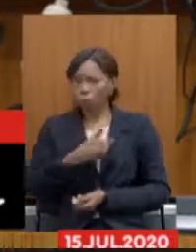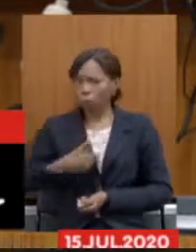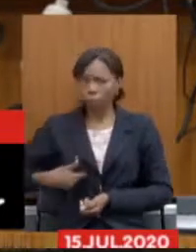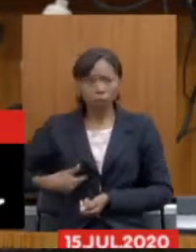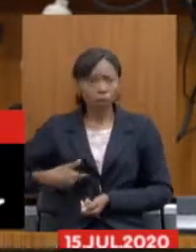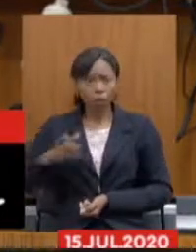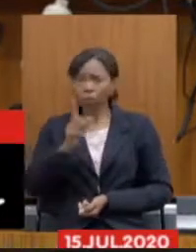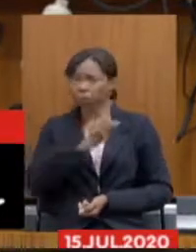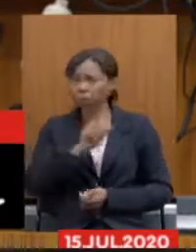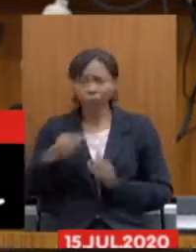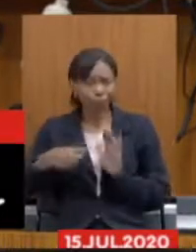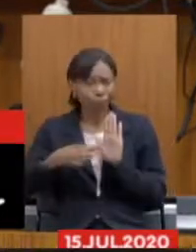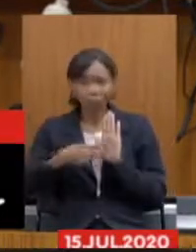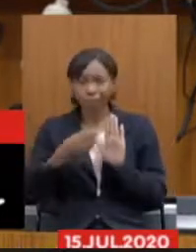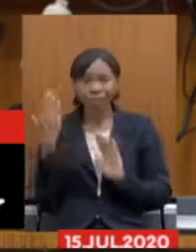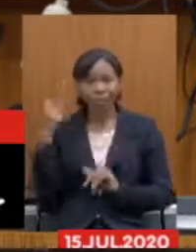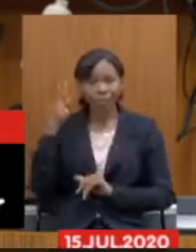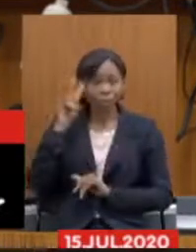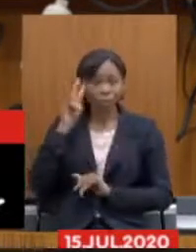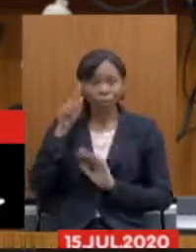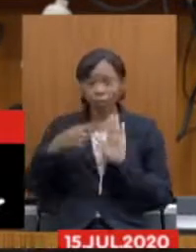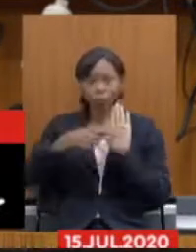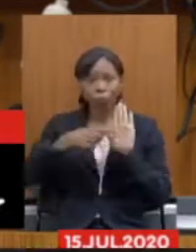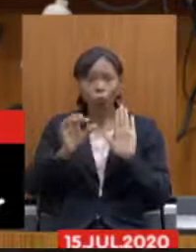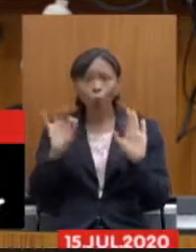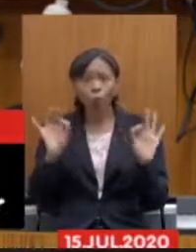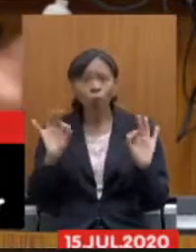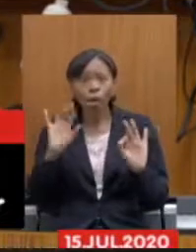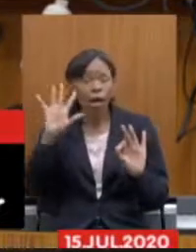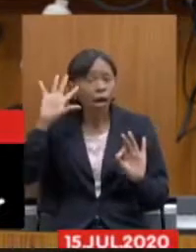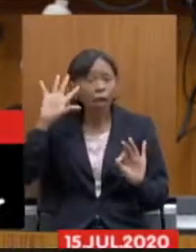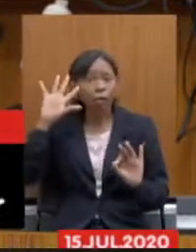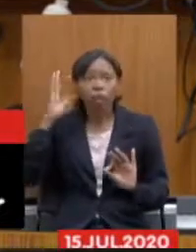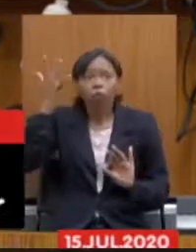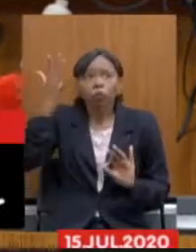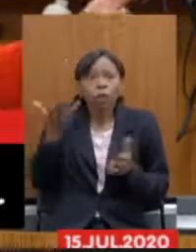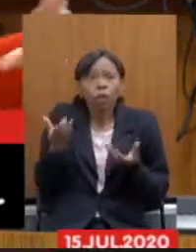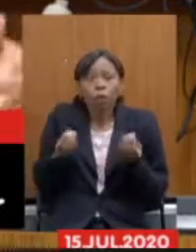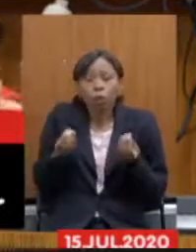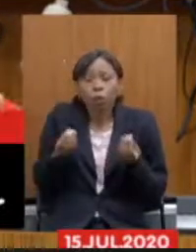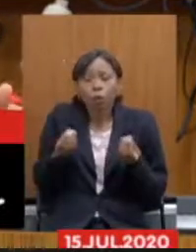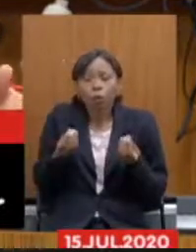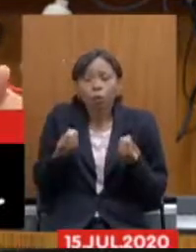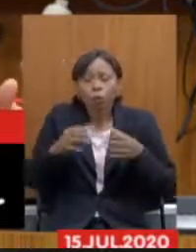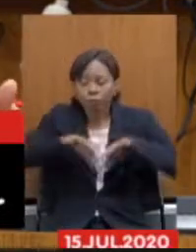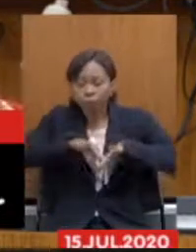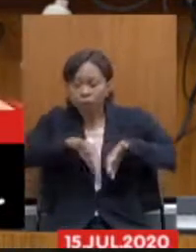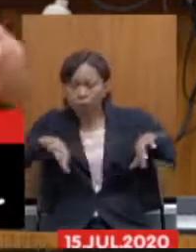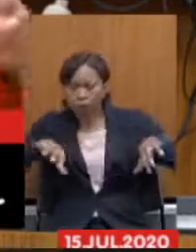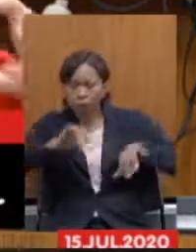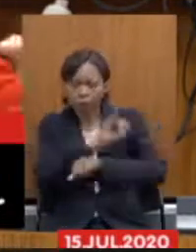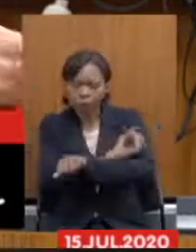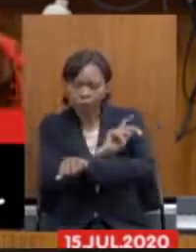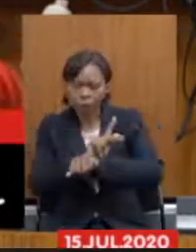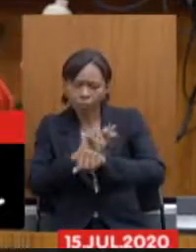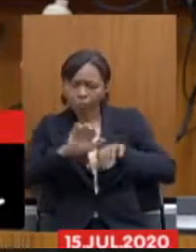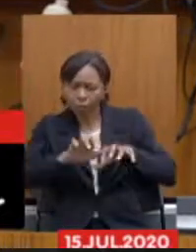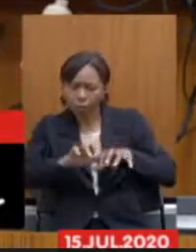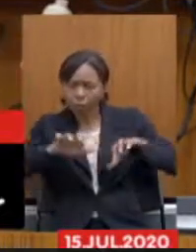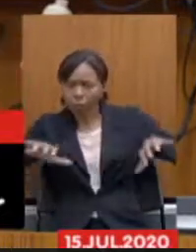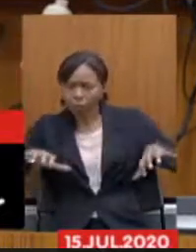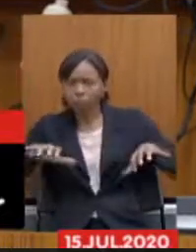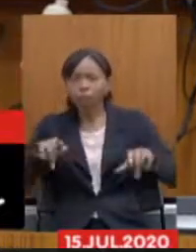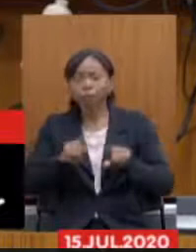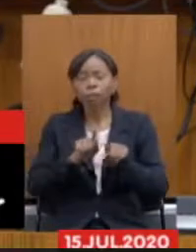apresentou na segunda-feira nenhum posicionamento que justificasse o desmembramento do IPSENG a retirada da